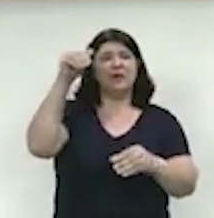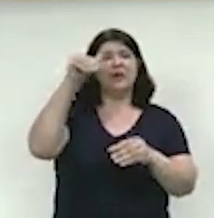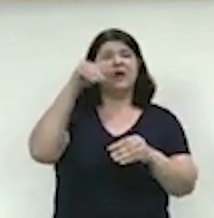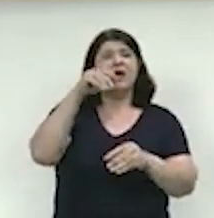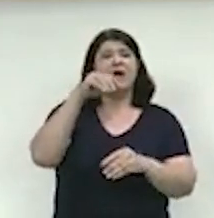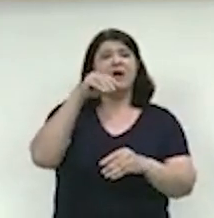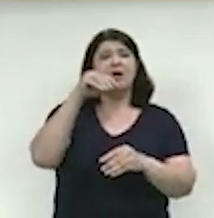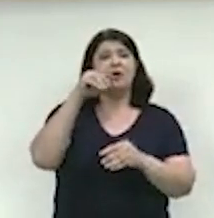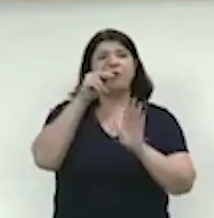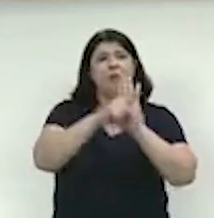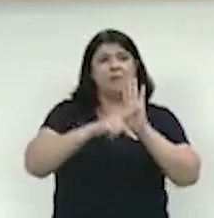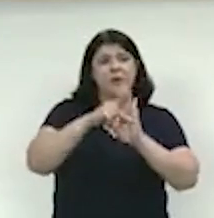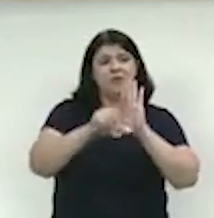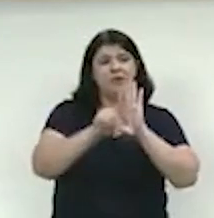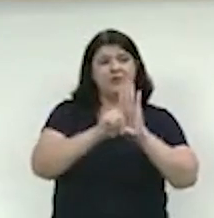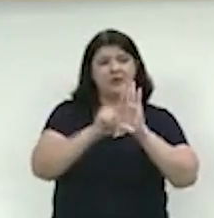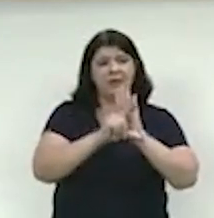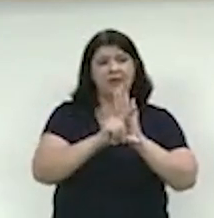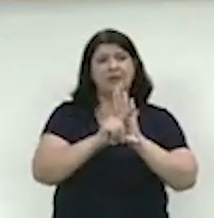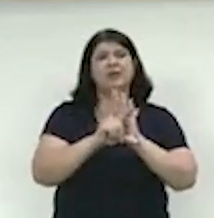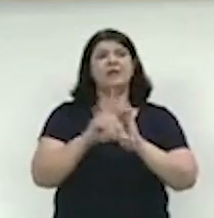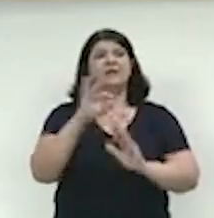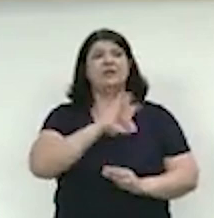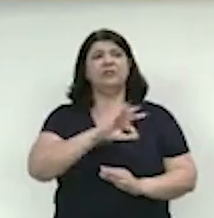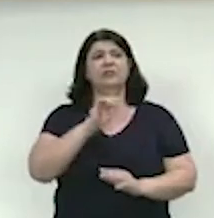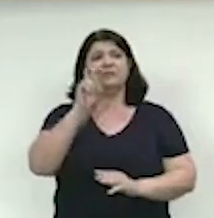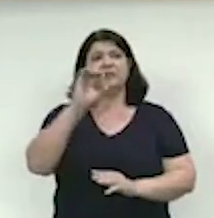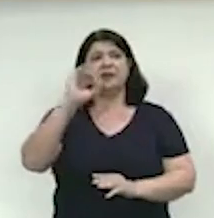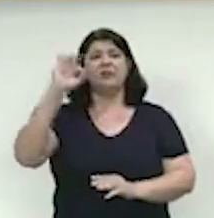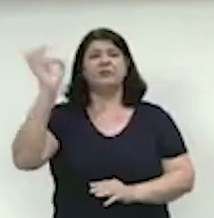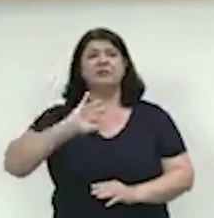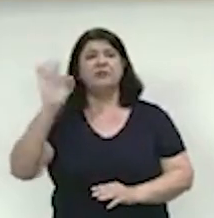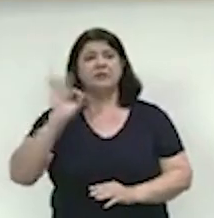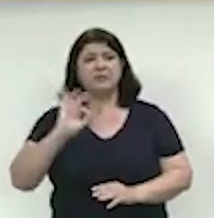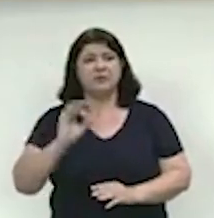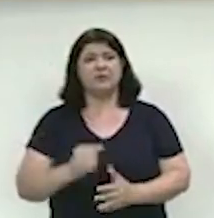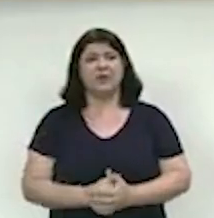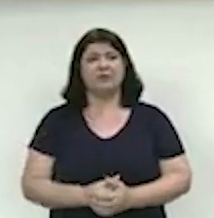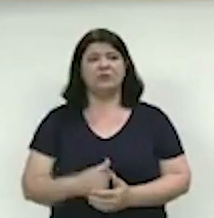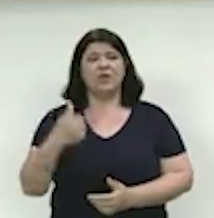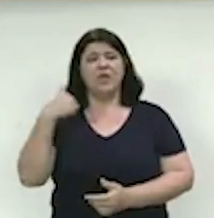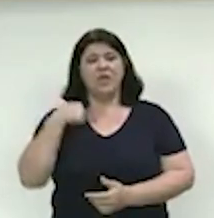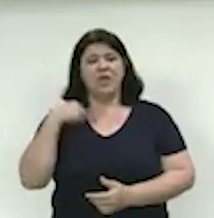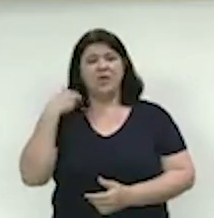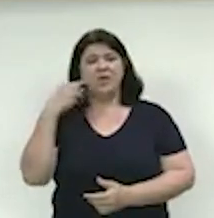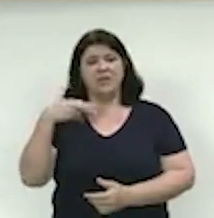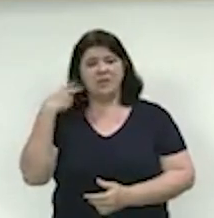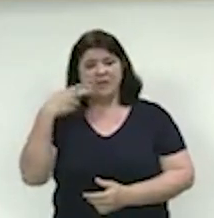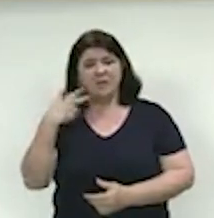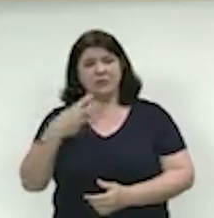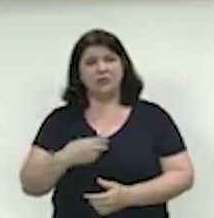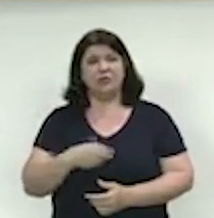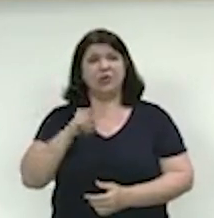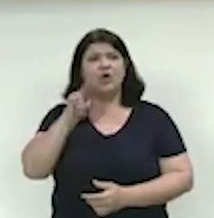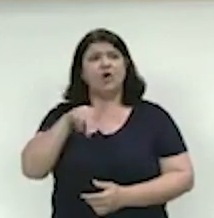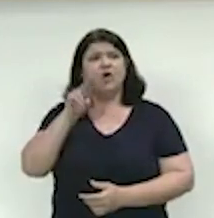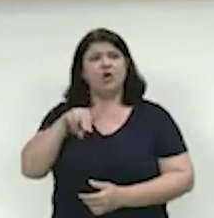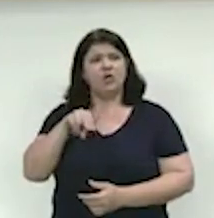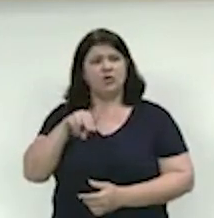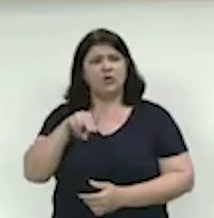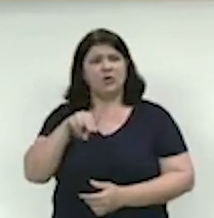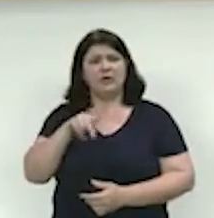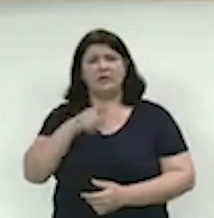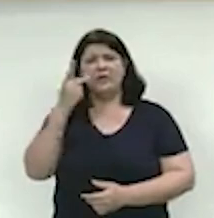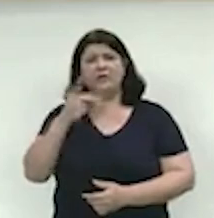aumento dos subsídios dos parlamentares. Em momento algum, este vereador expressou,